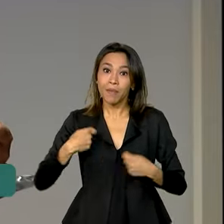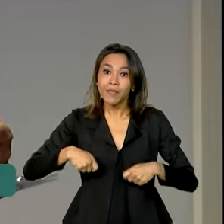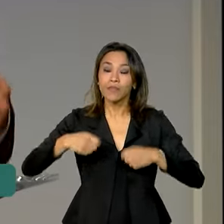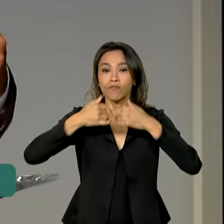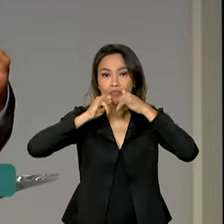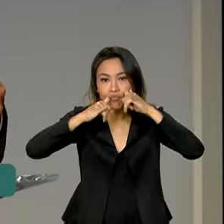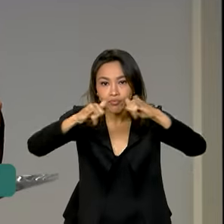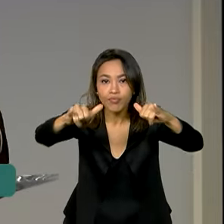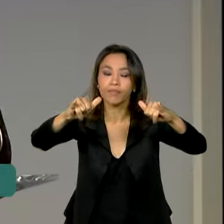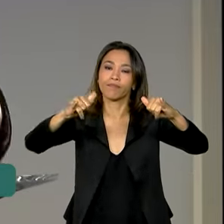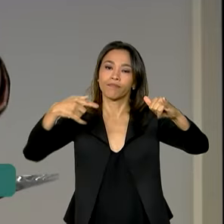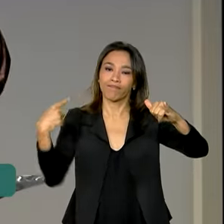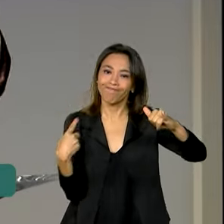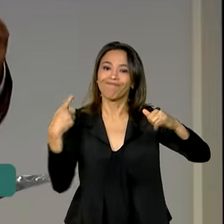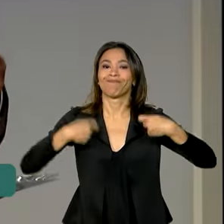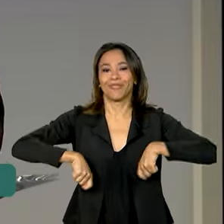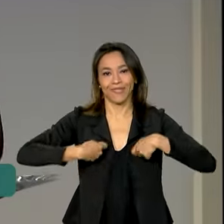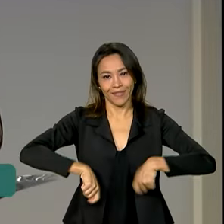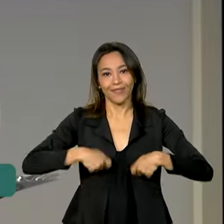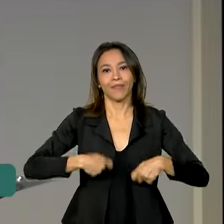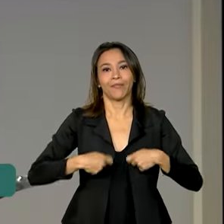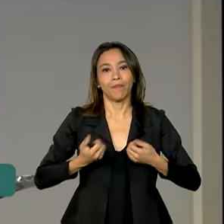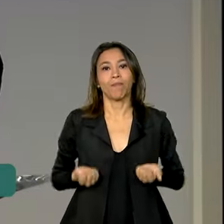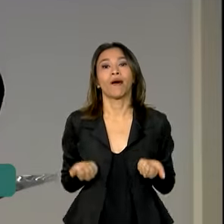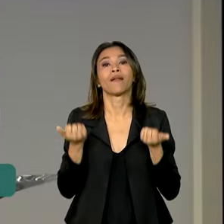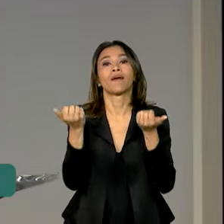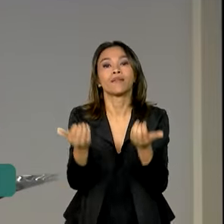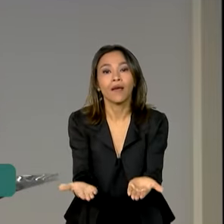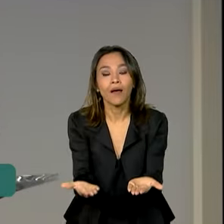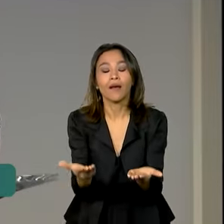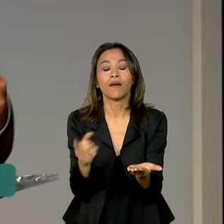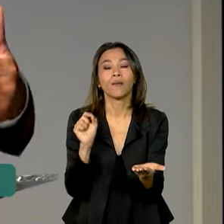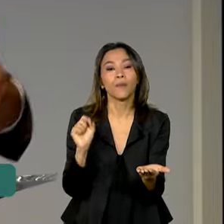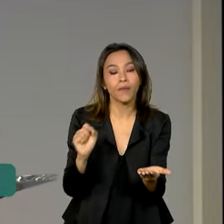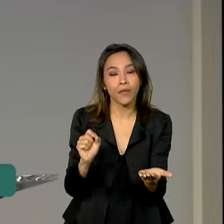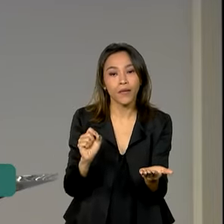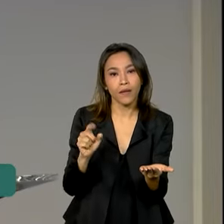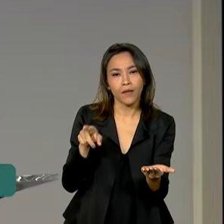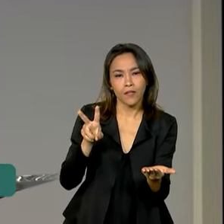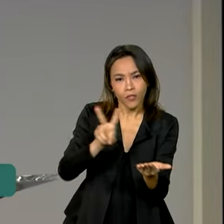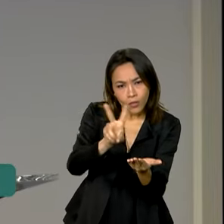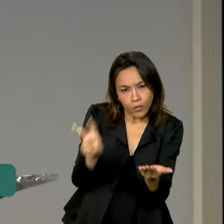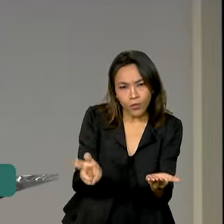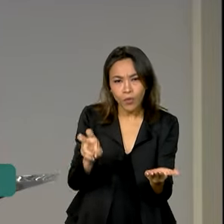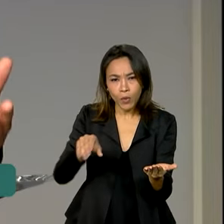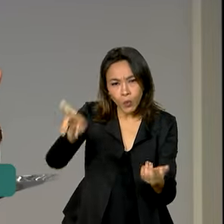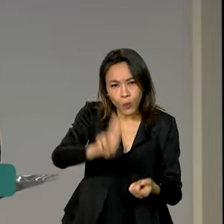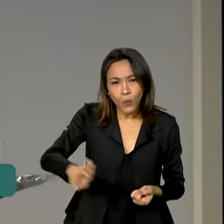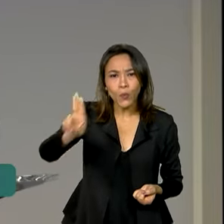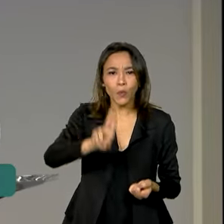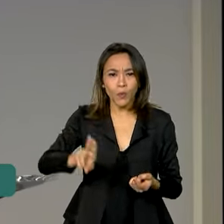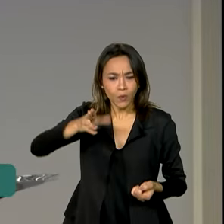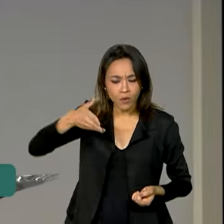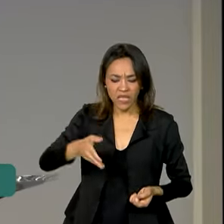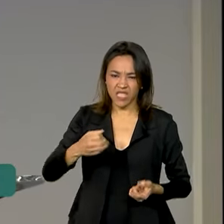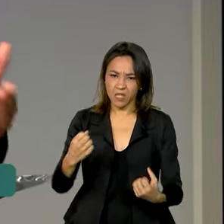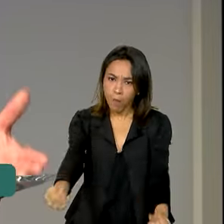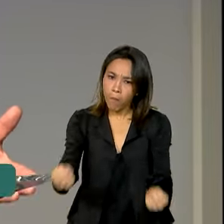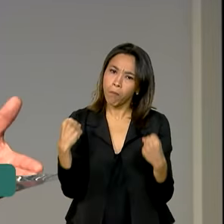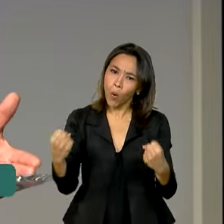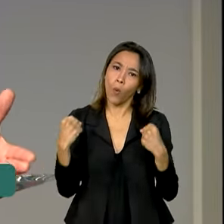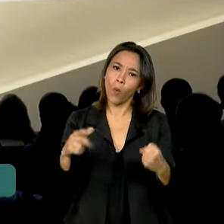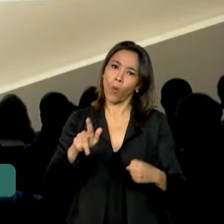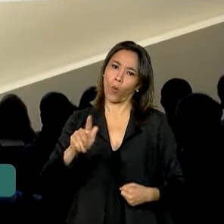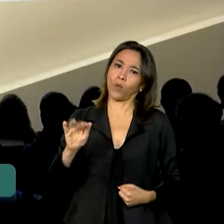firme para dar condições de equiparação em termos de matriz energética com todo esse potencial de energia